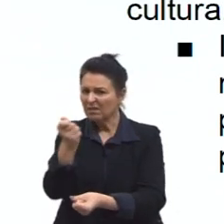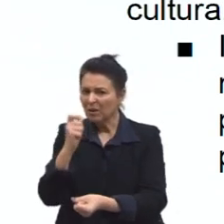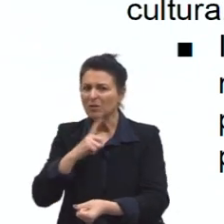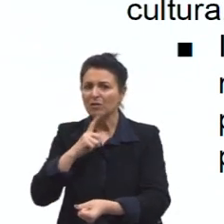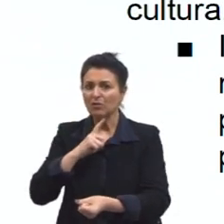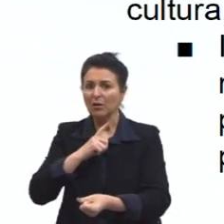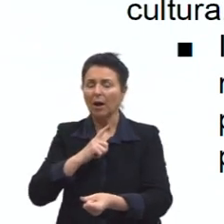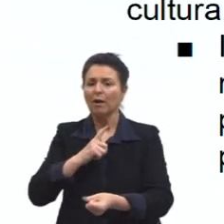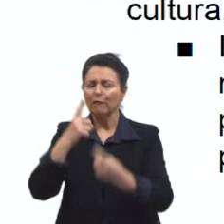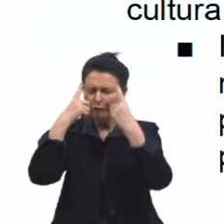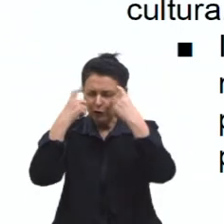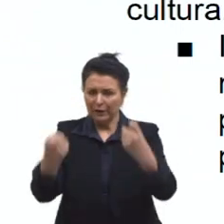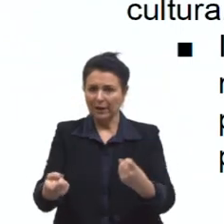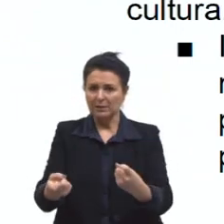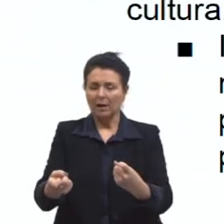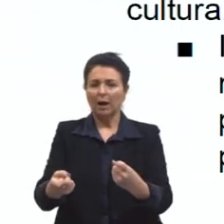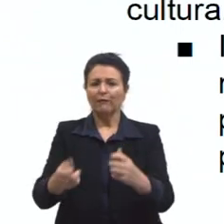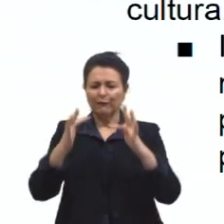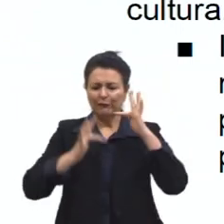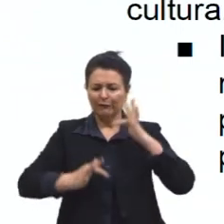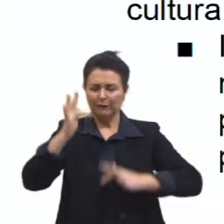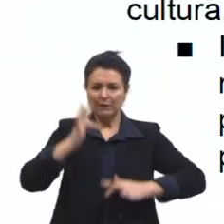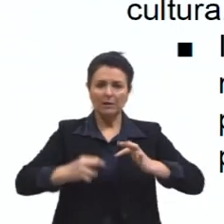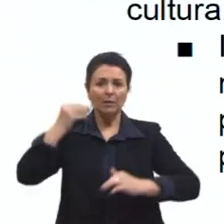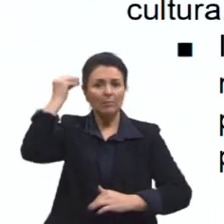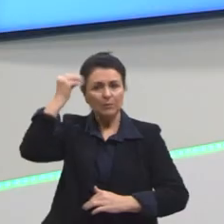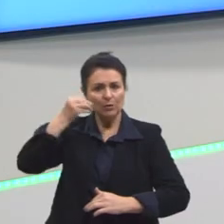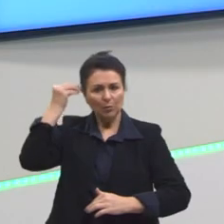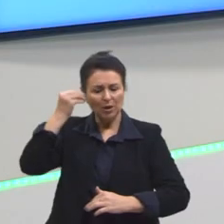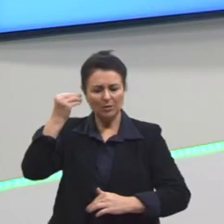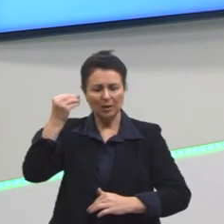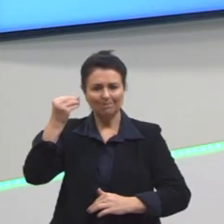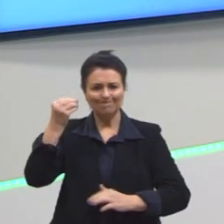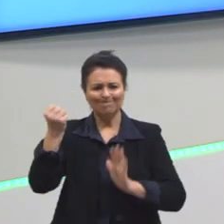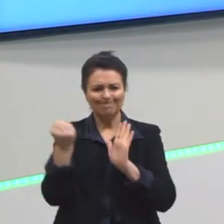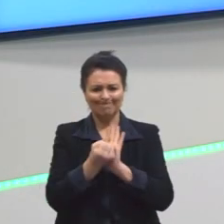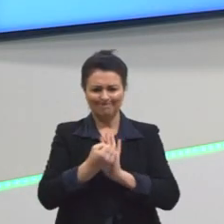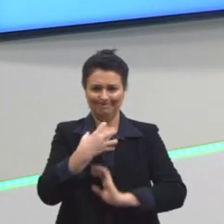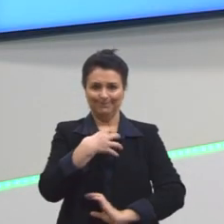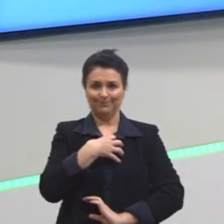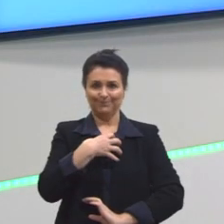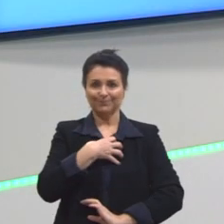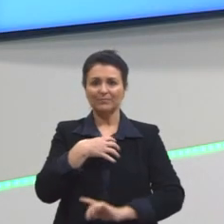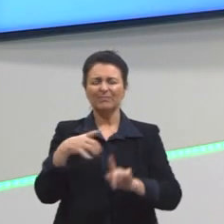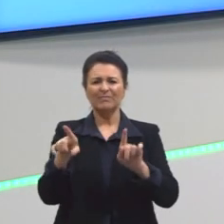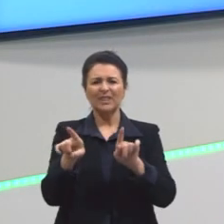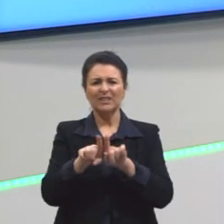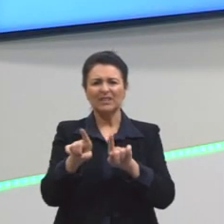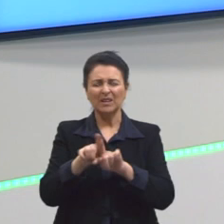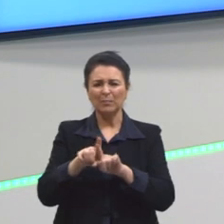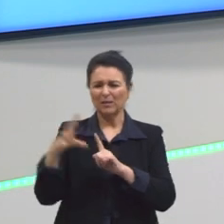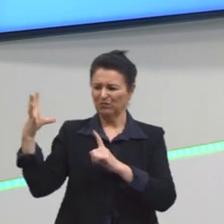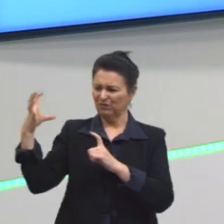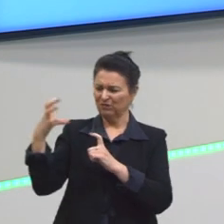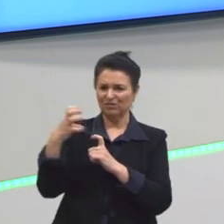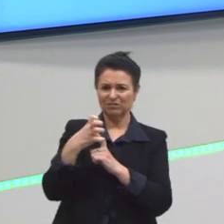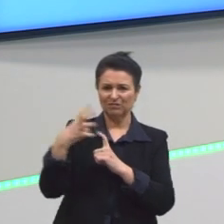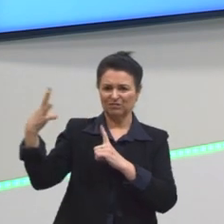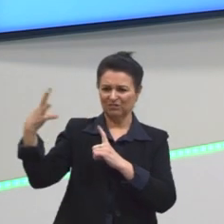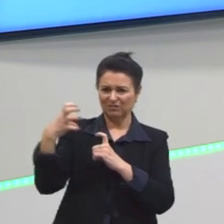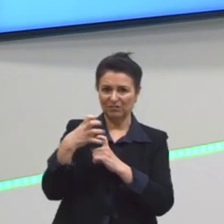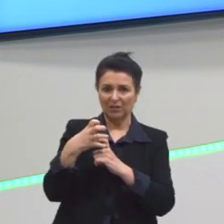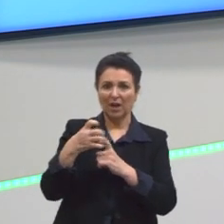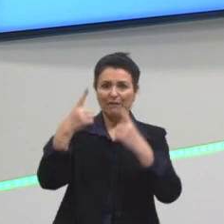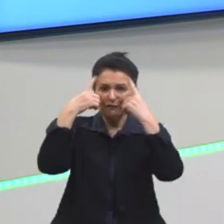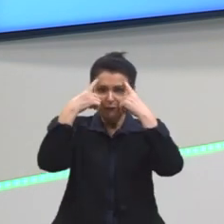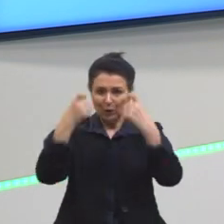física, psicológica, simbólica, também era marcada por abusos e assédios, a violência sexual,